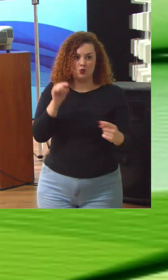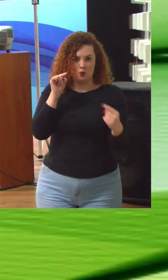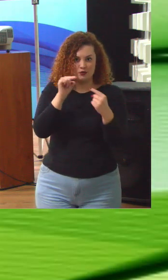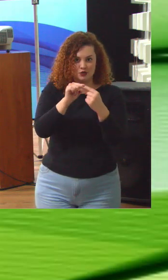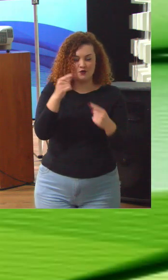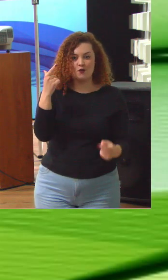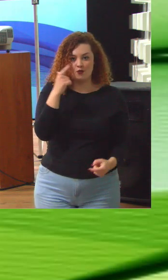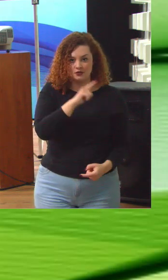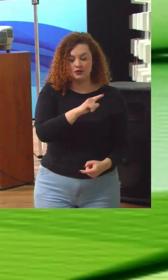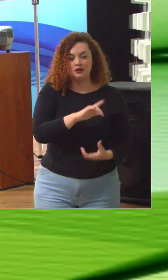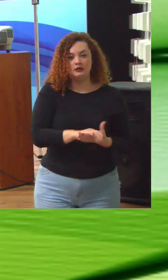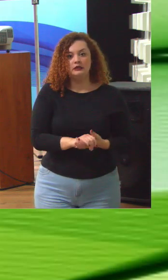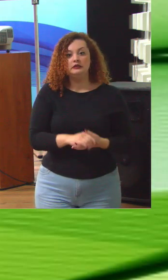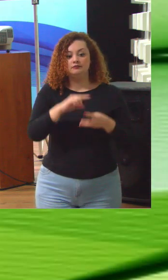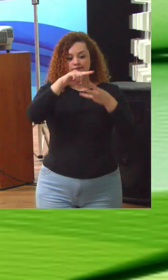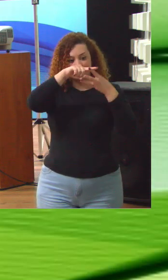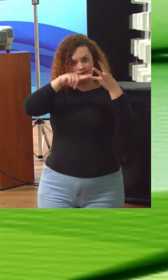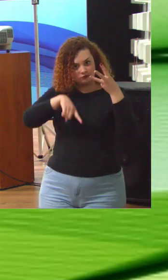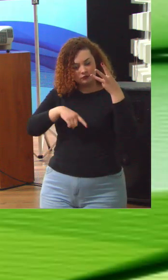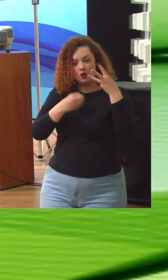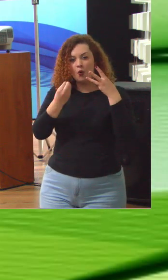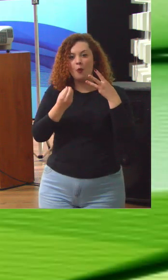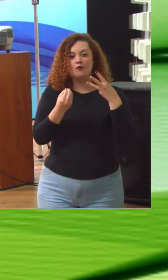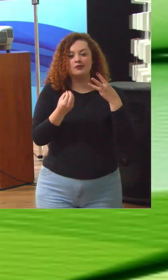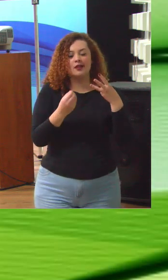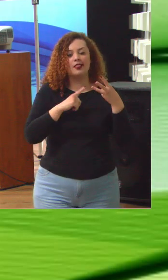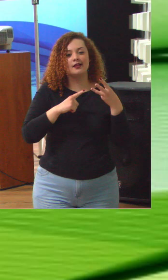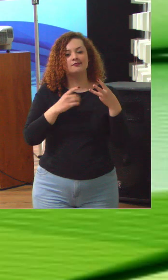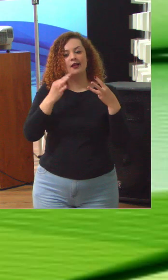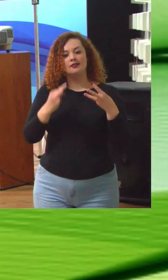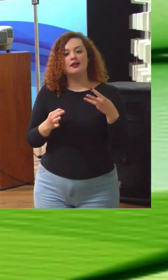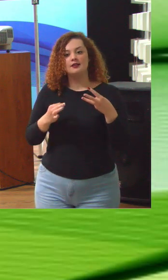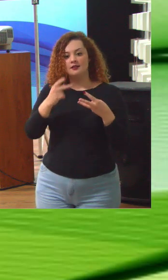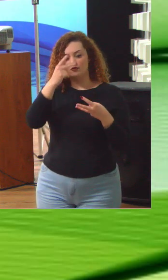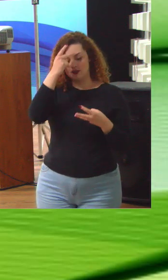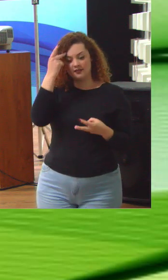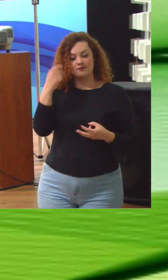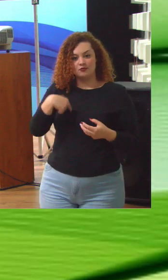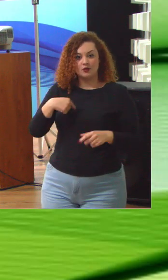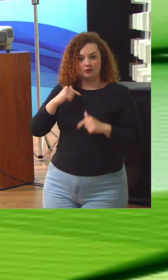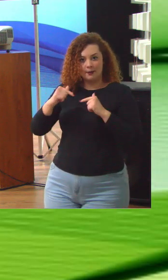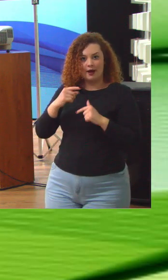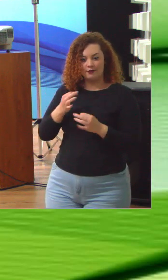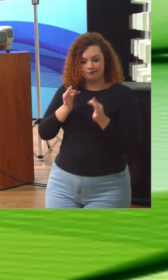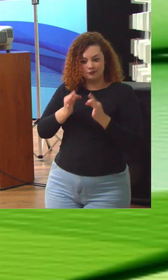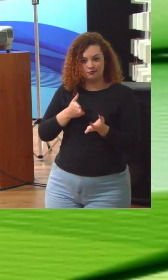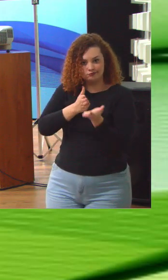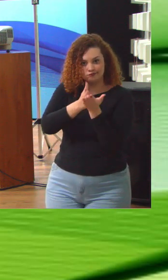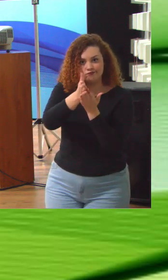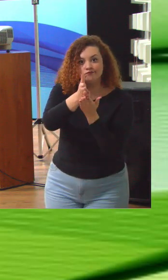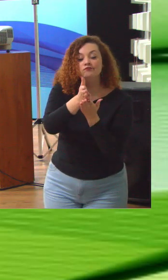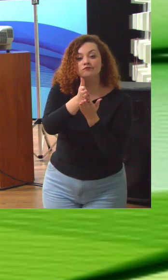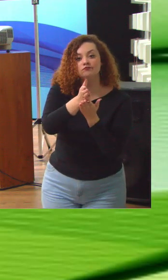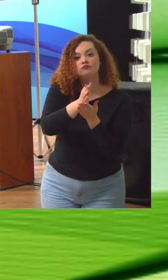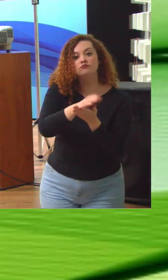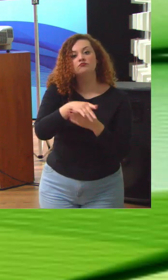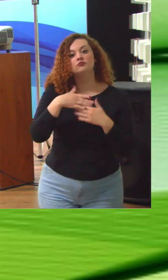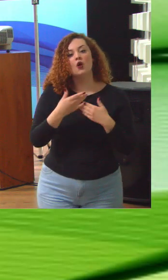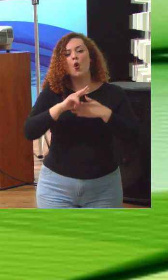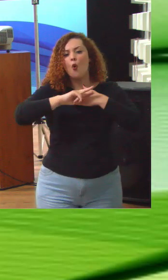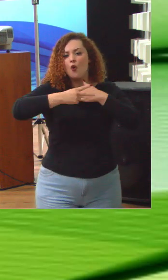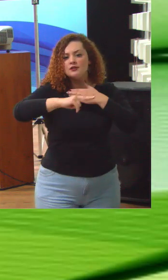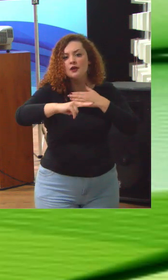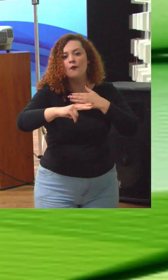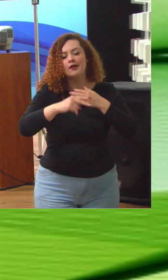governança como é que você garante que o navio está indo na direção que deveria chegar a consequência desses